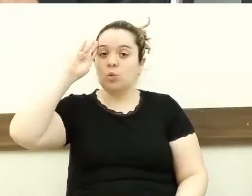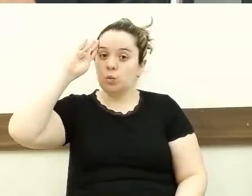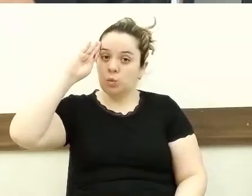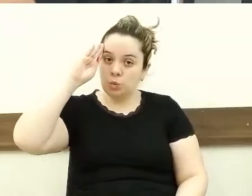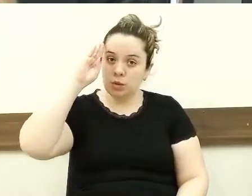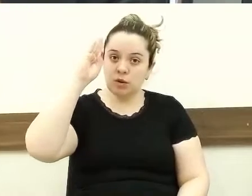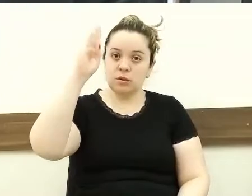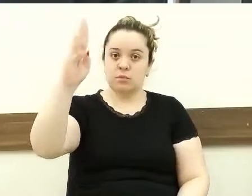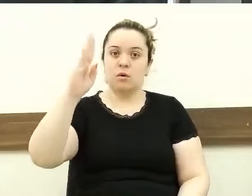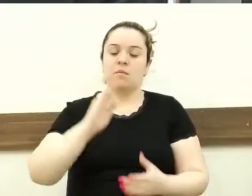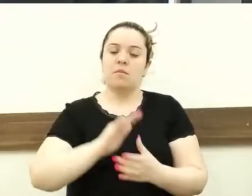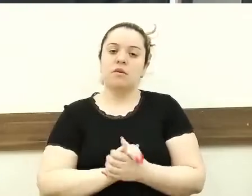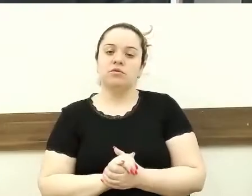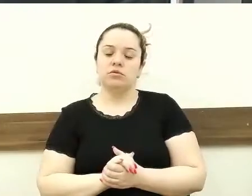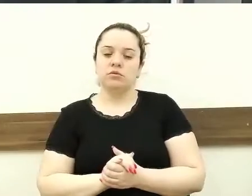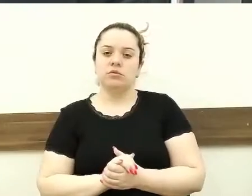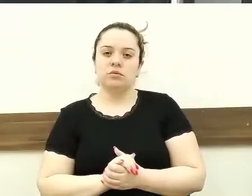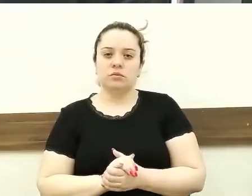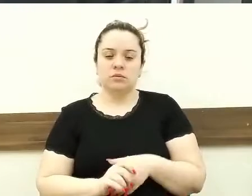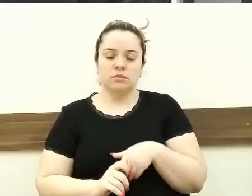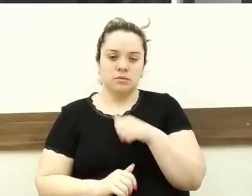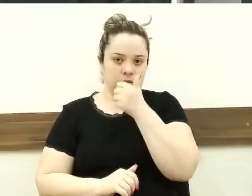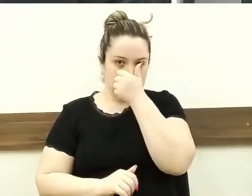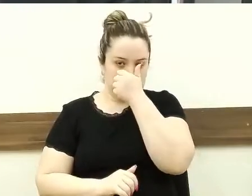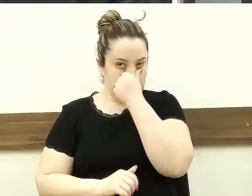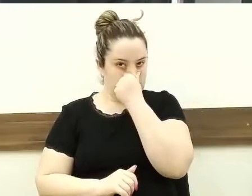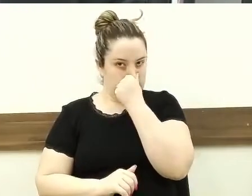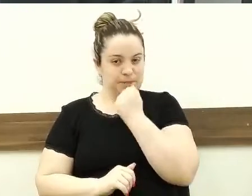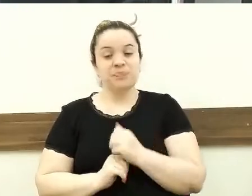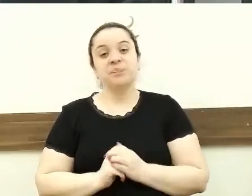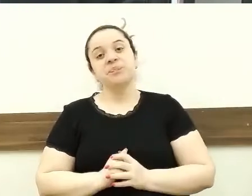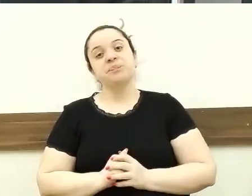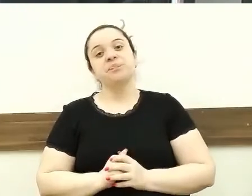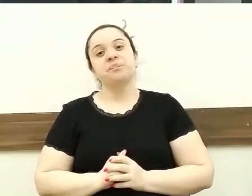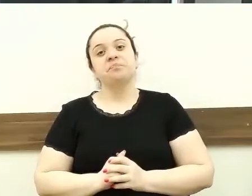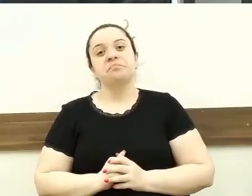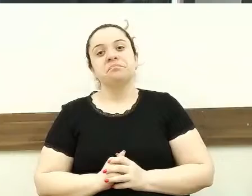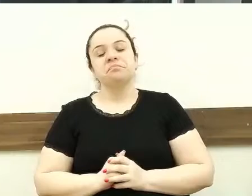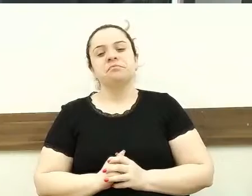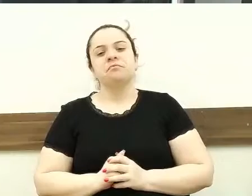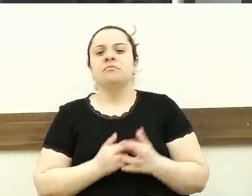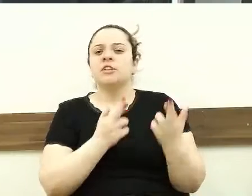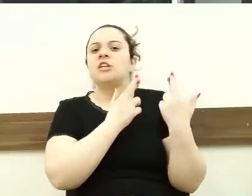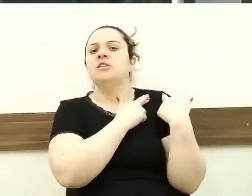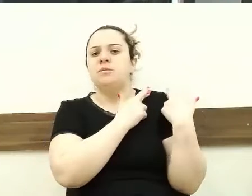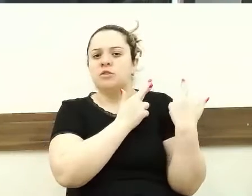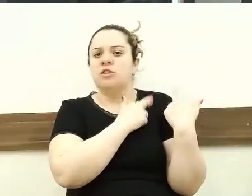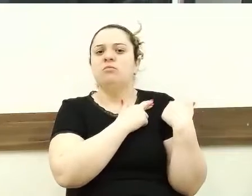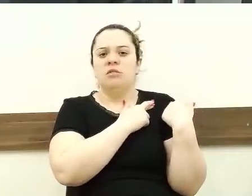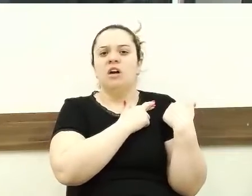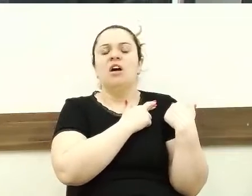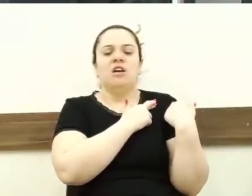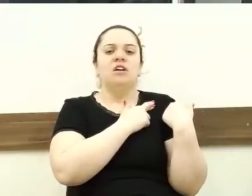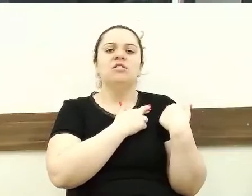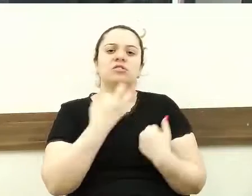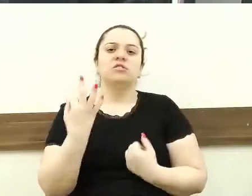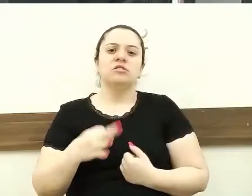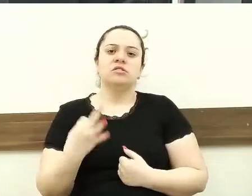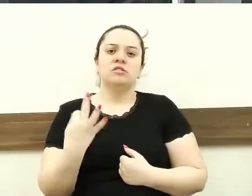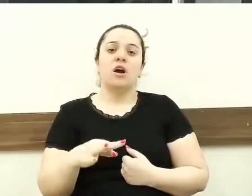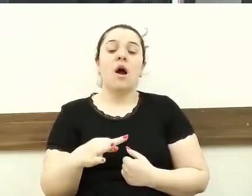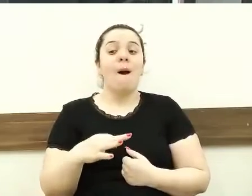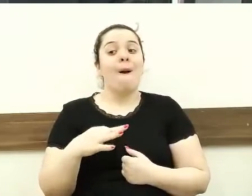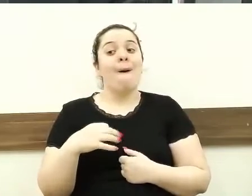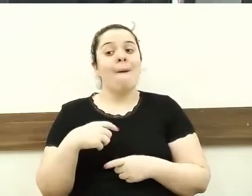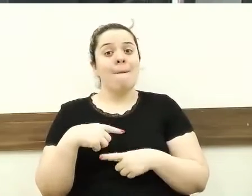ampla responsabilidade, sim, é claro, mas competência dos seus secretários